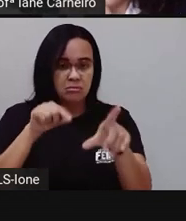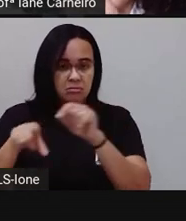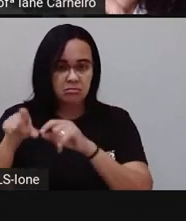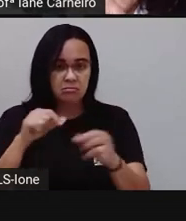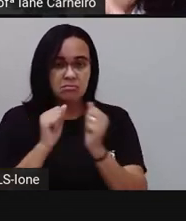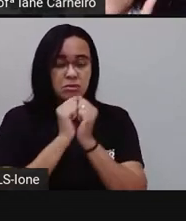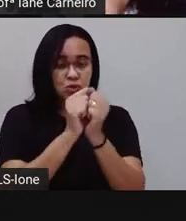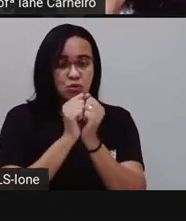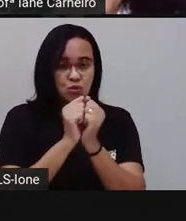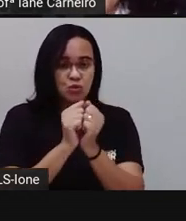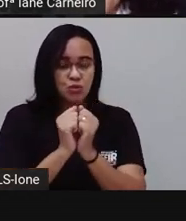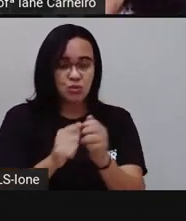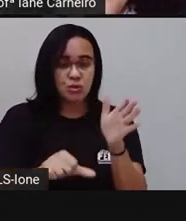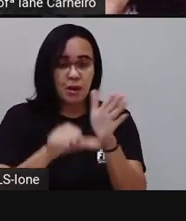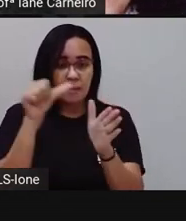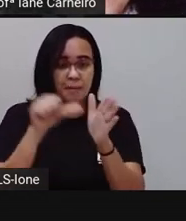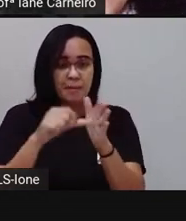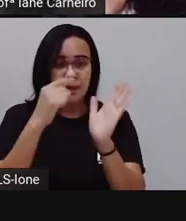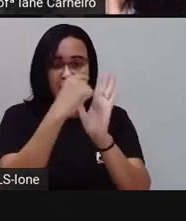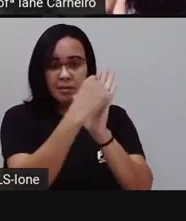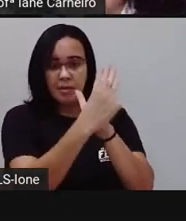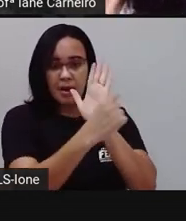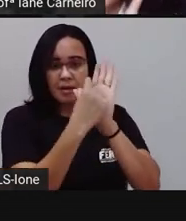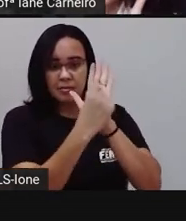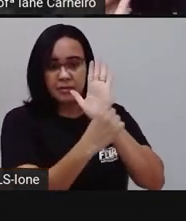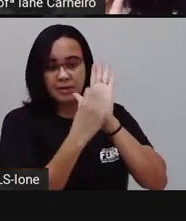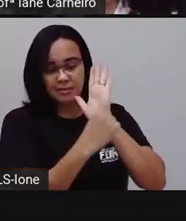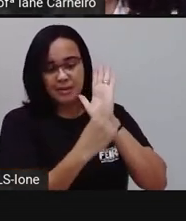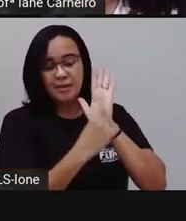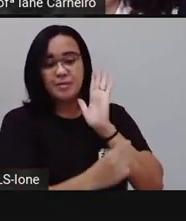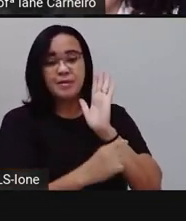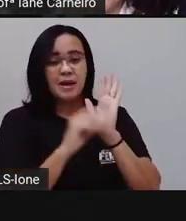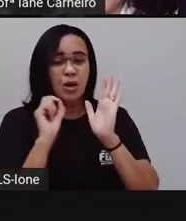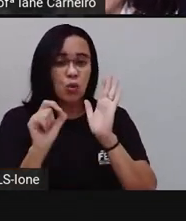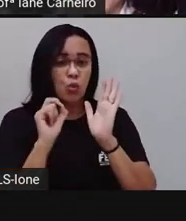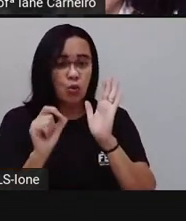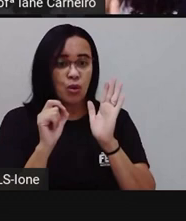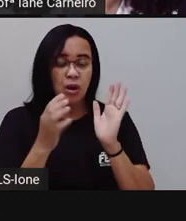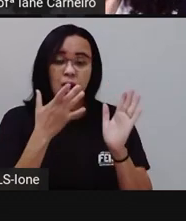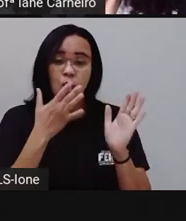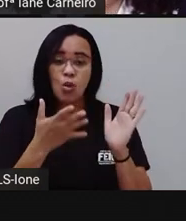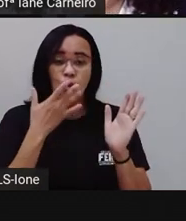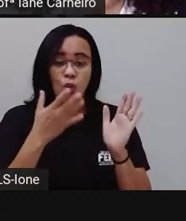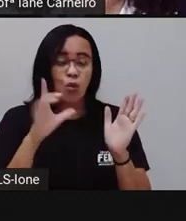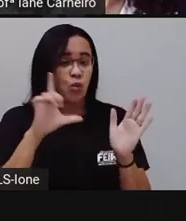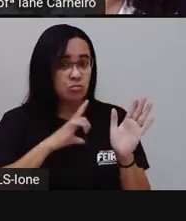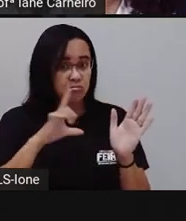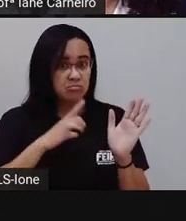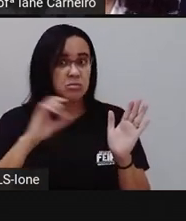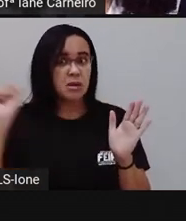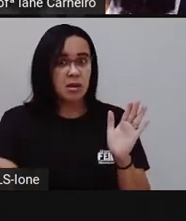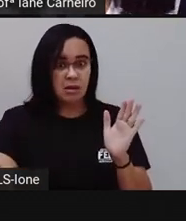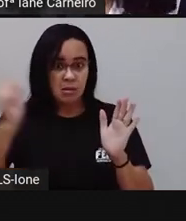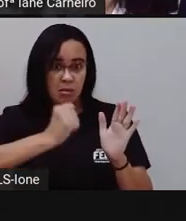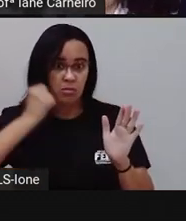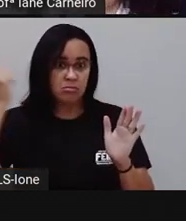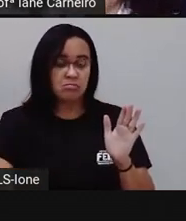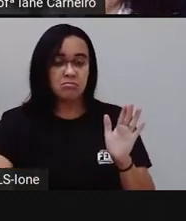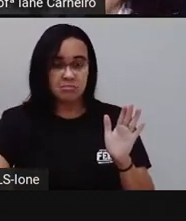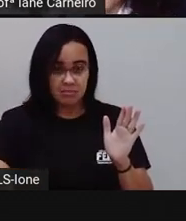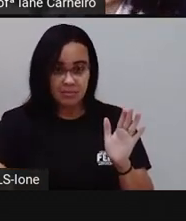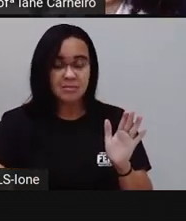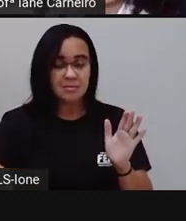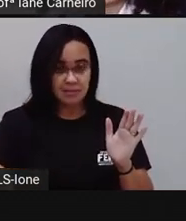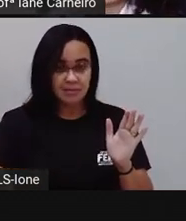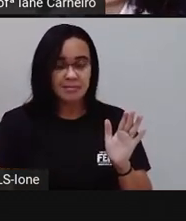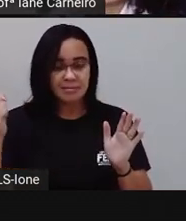assim, ó, na primeira estrofe fala, a cor tem grande poder, recupera o desbotado.